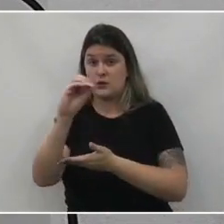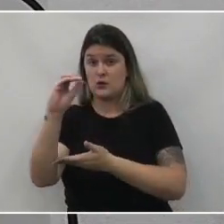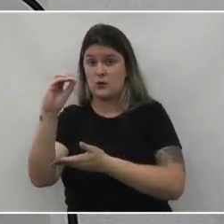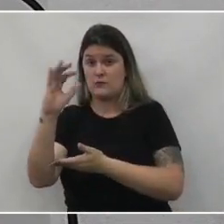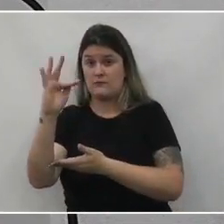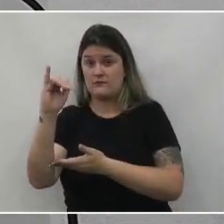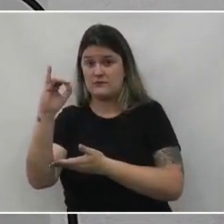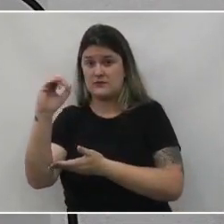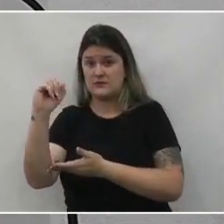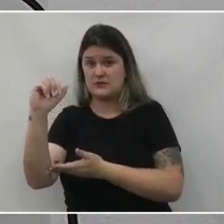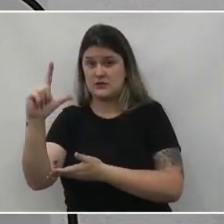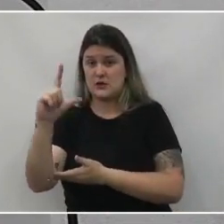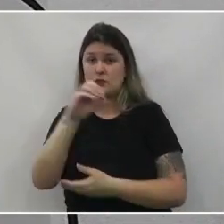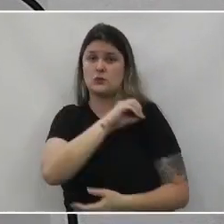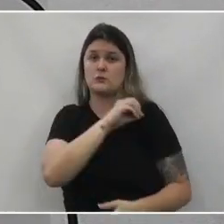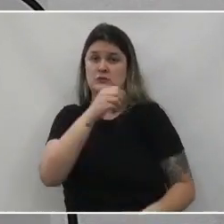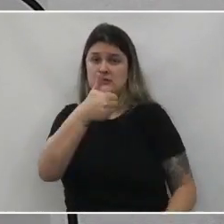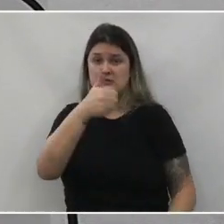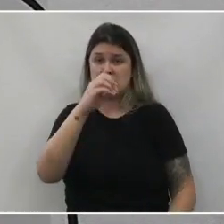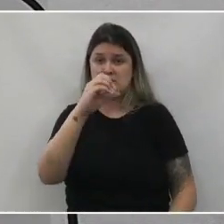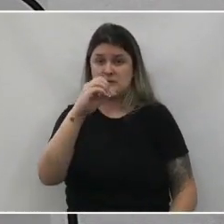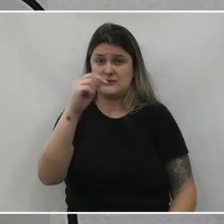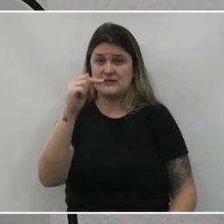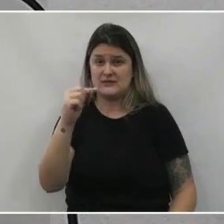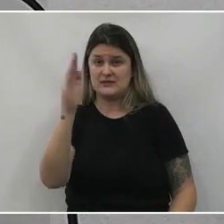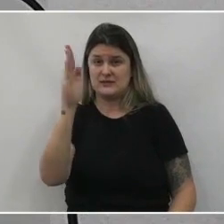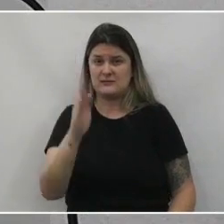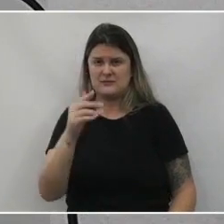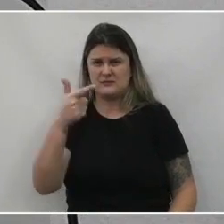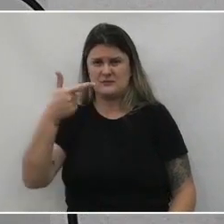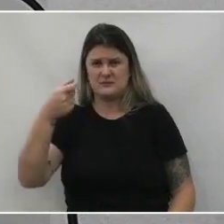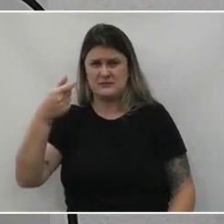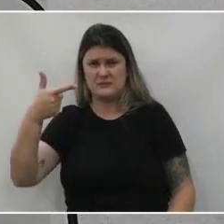número 107, 94, barra 2020,